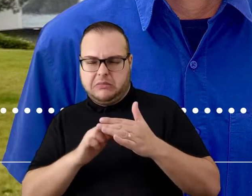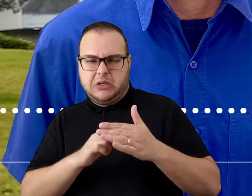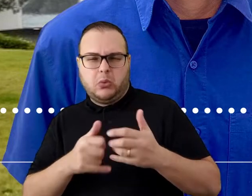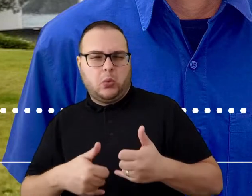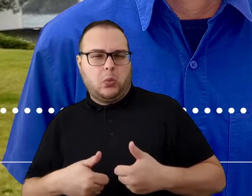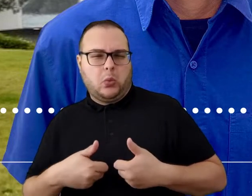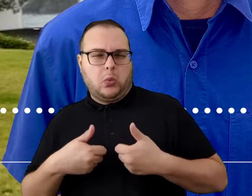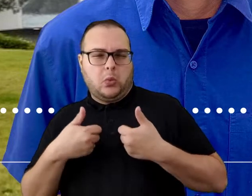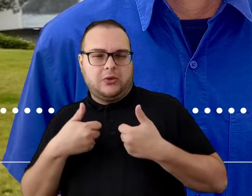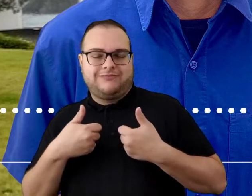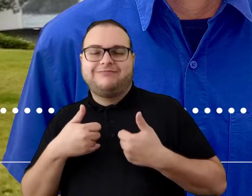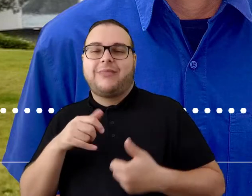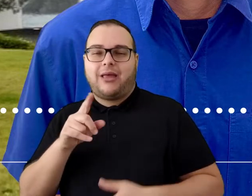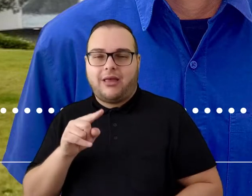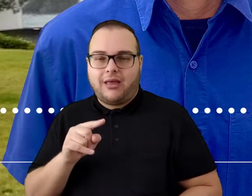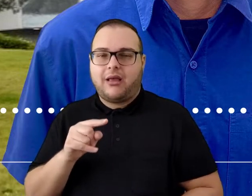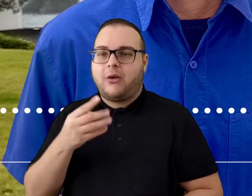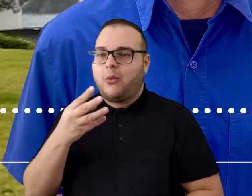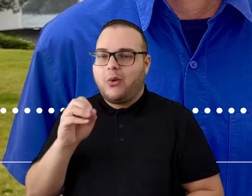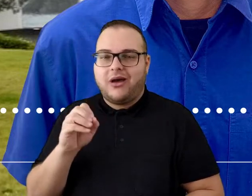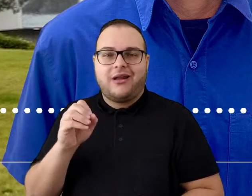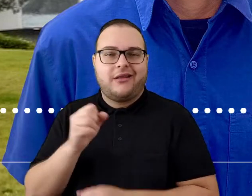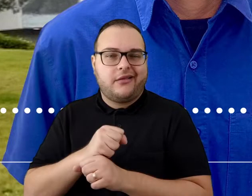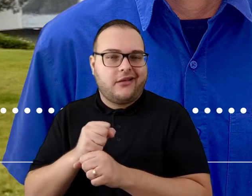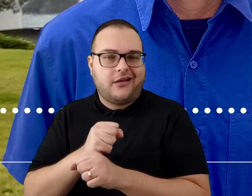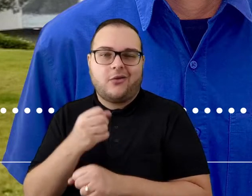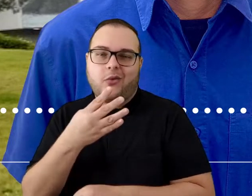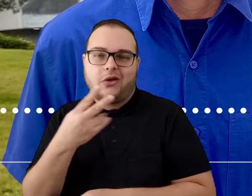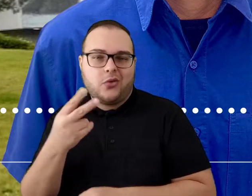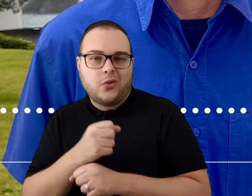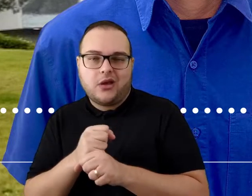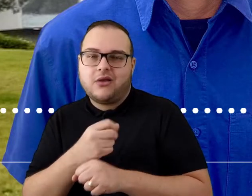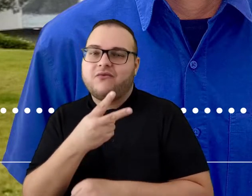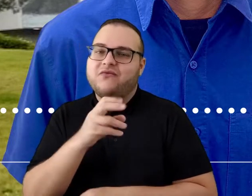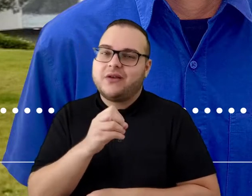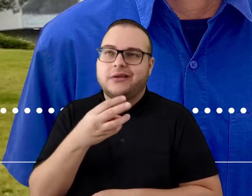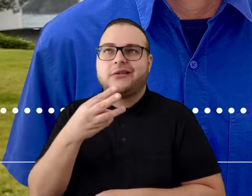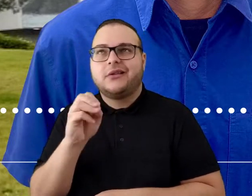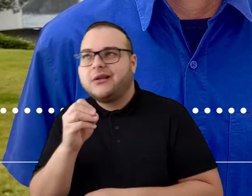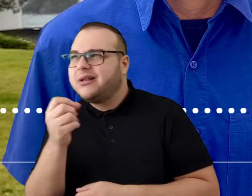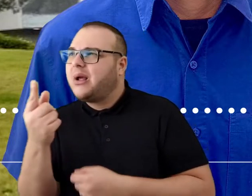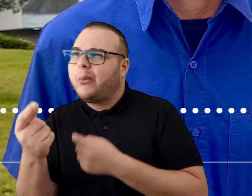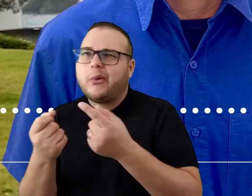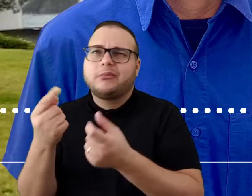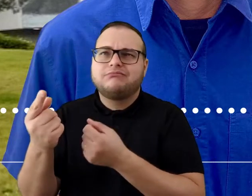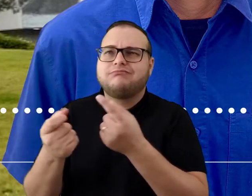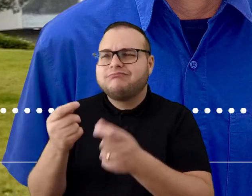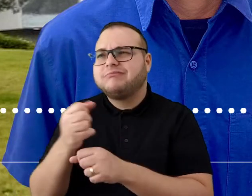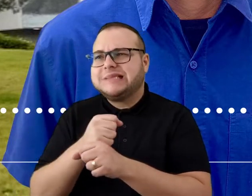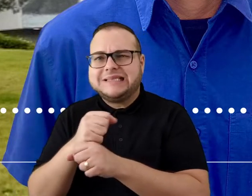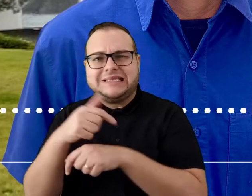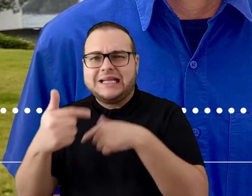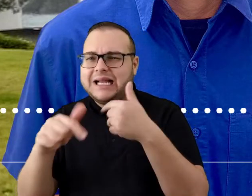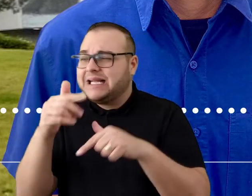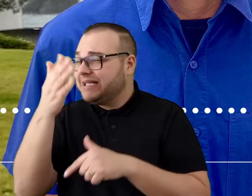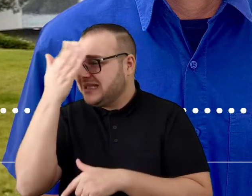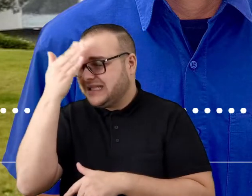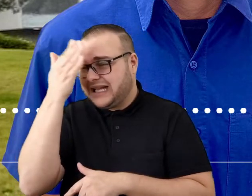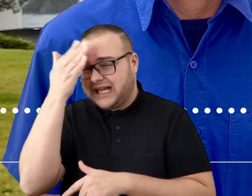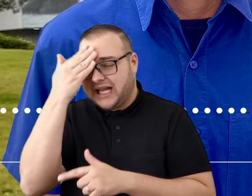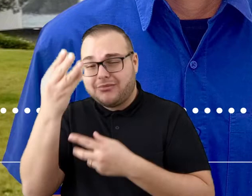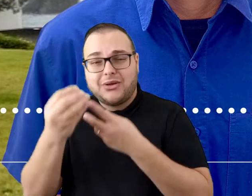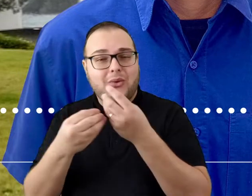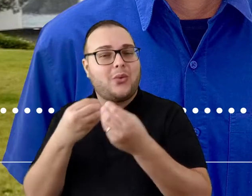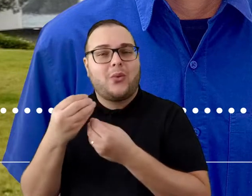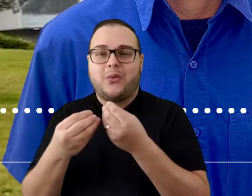pessoas ali que trabalham com ele. Você já tem 40 anos, 42 anos de empresa, 20, 30 anos de empresa e sabem o que é